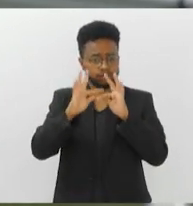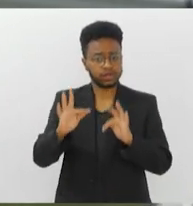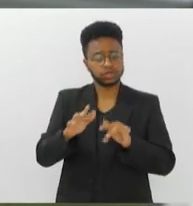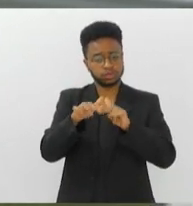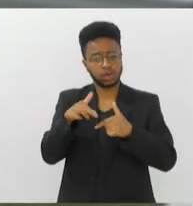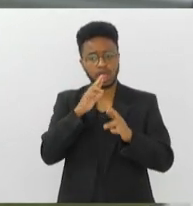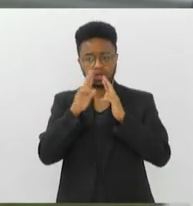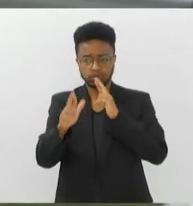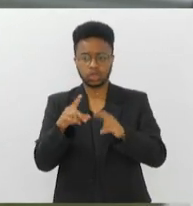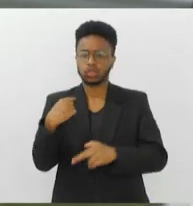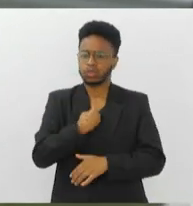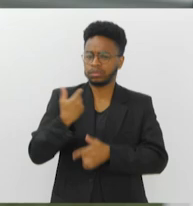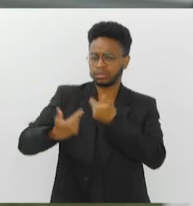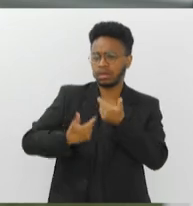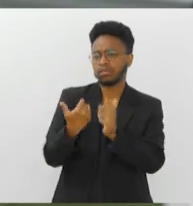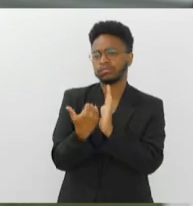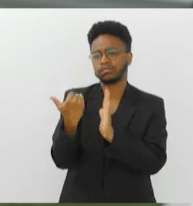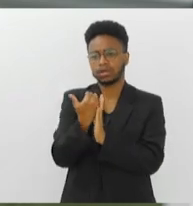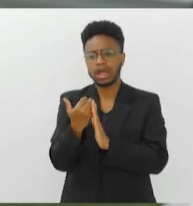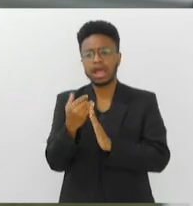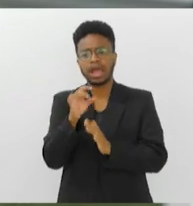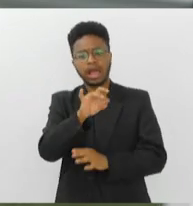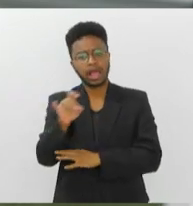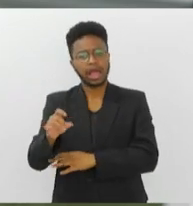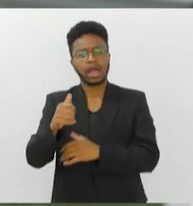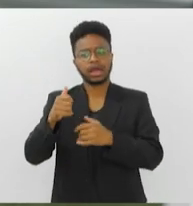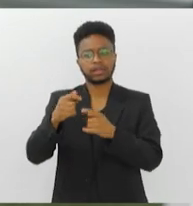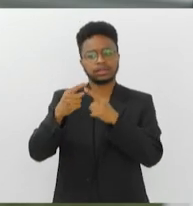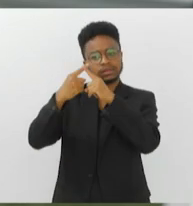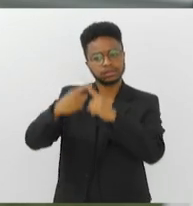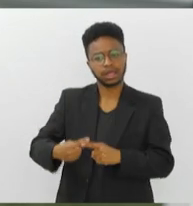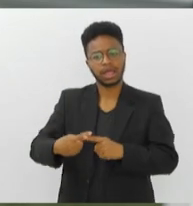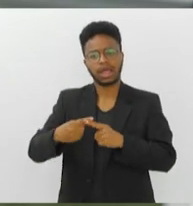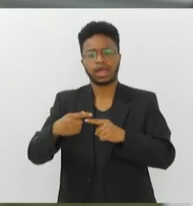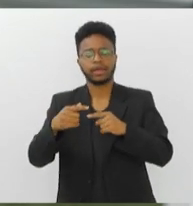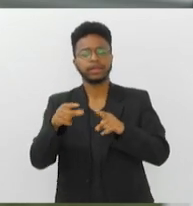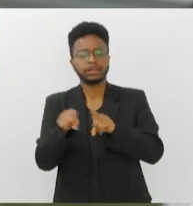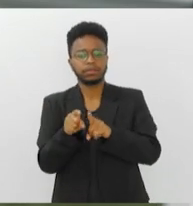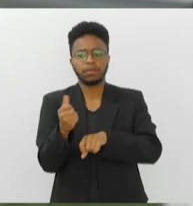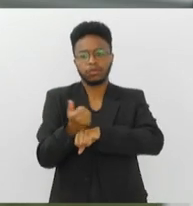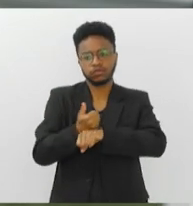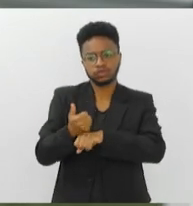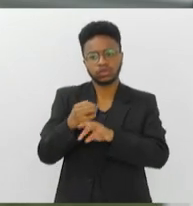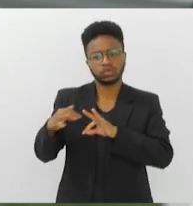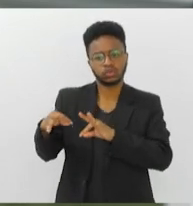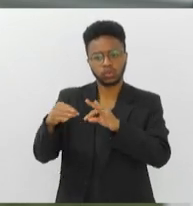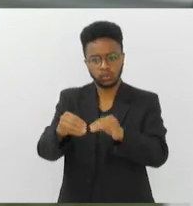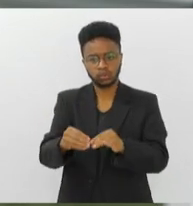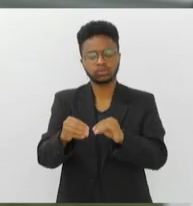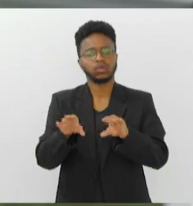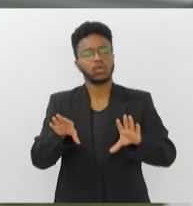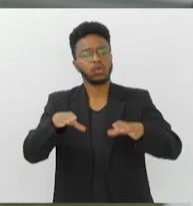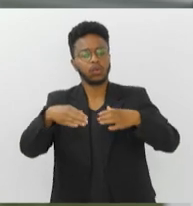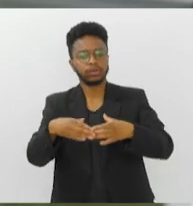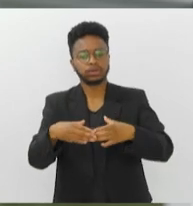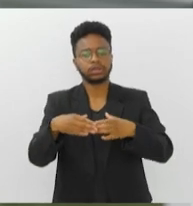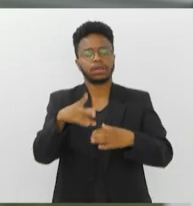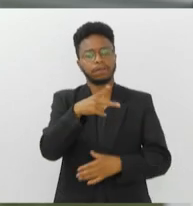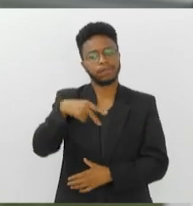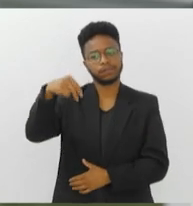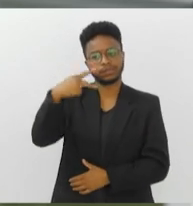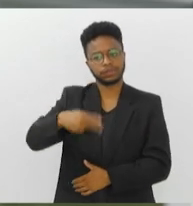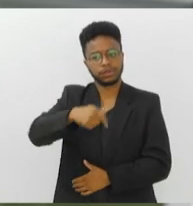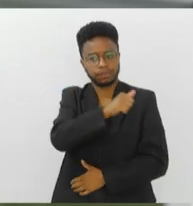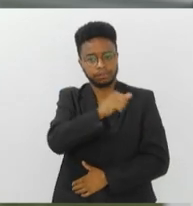Nós trabalhamos muito, desde os atletas, equipes multidisciplinares, os profissionais do Comitê Paralímpico Brasileiro, e a